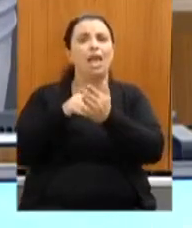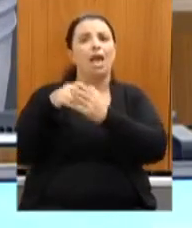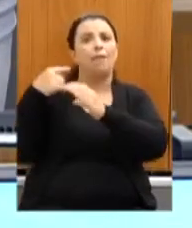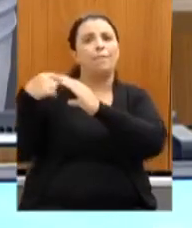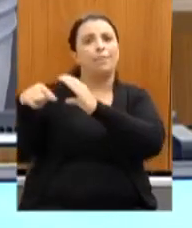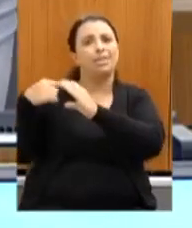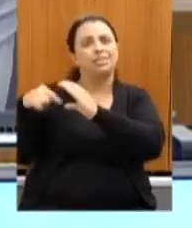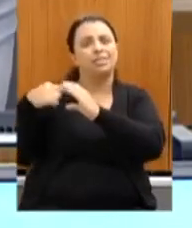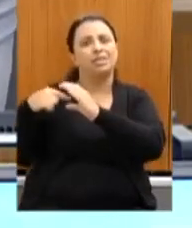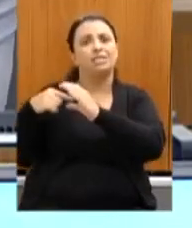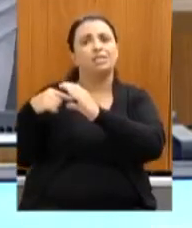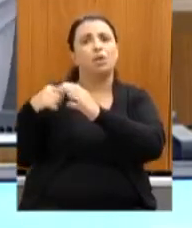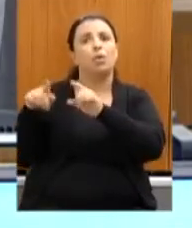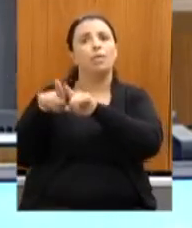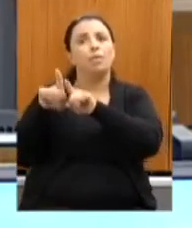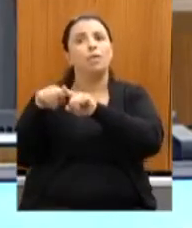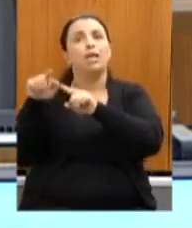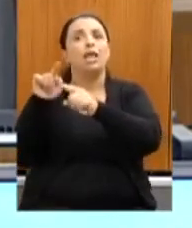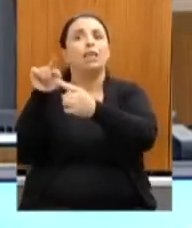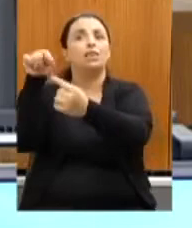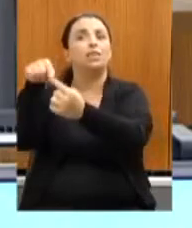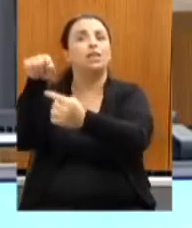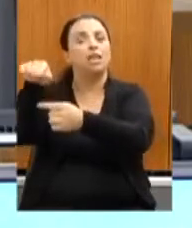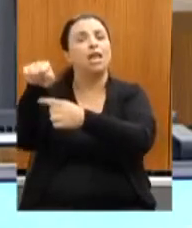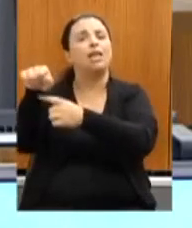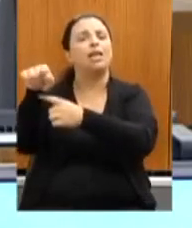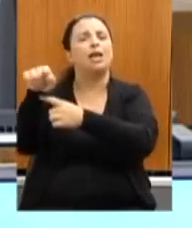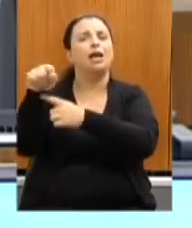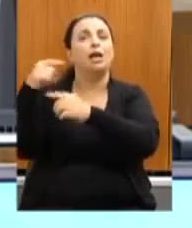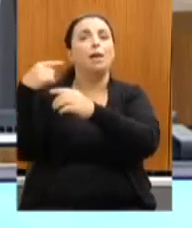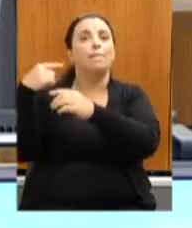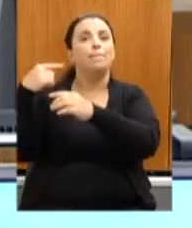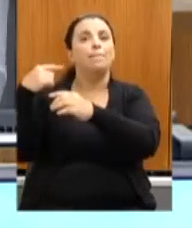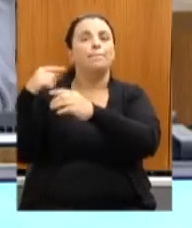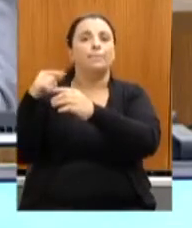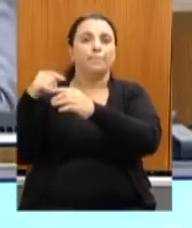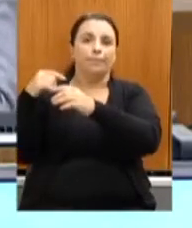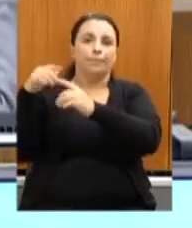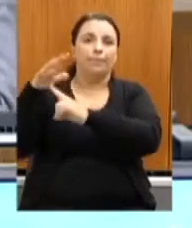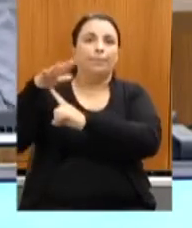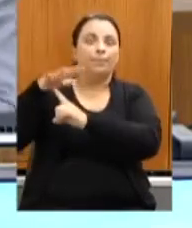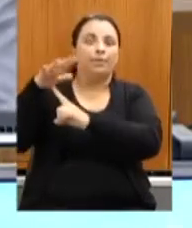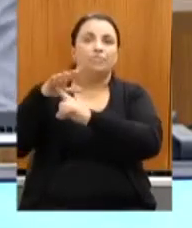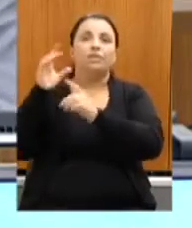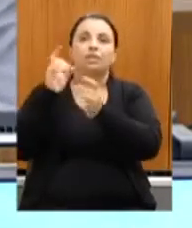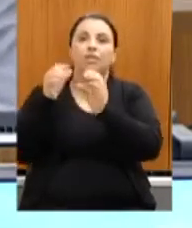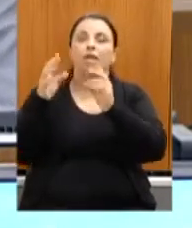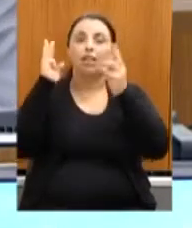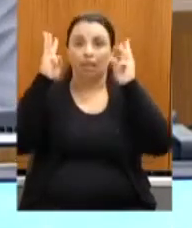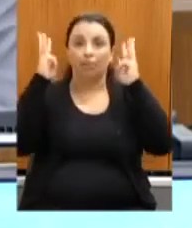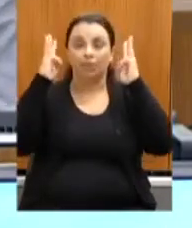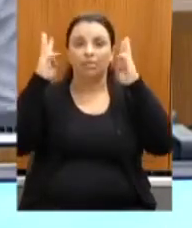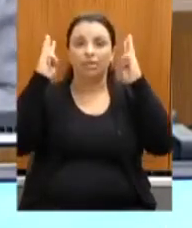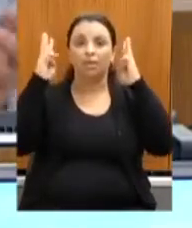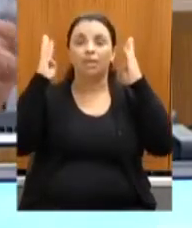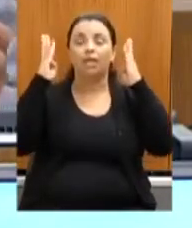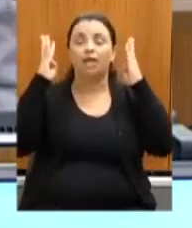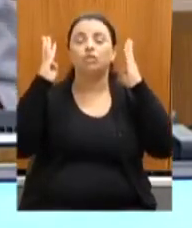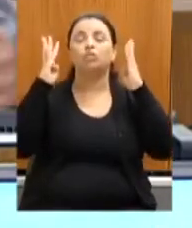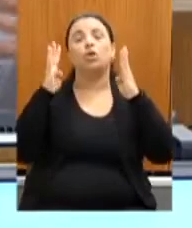Liberdade, também comemorando o Natal e os 300 anos de Minas Gerais de forma